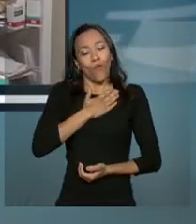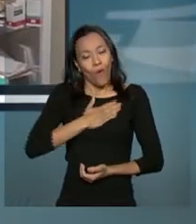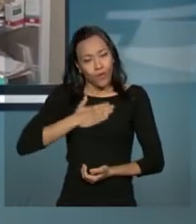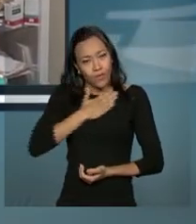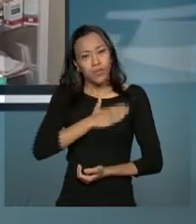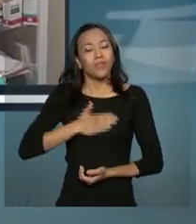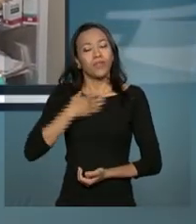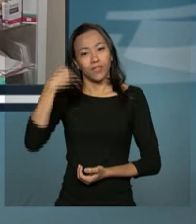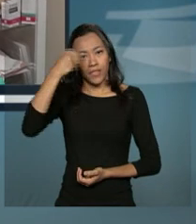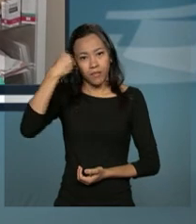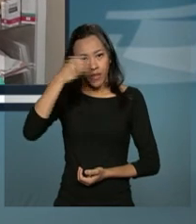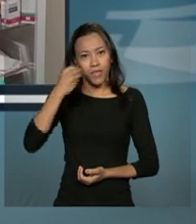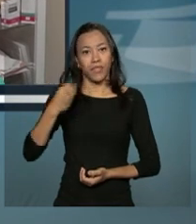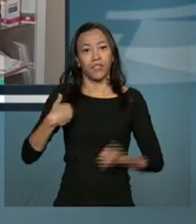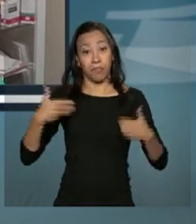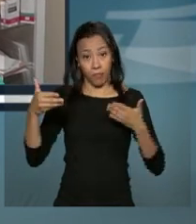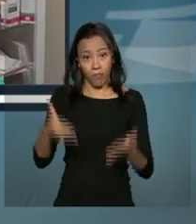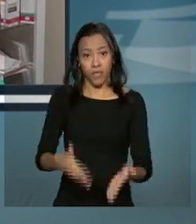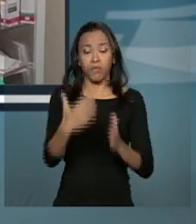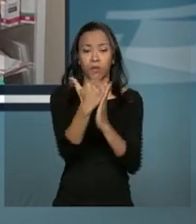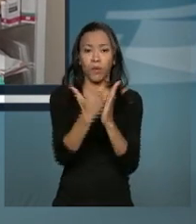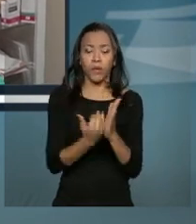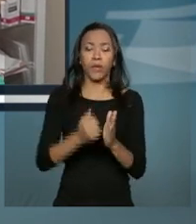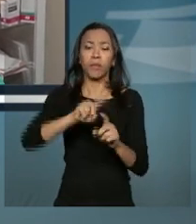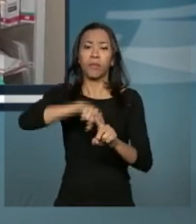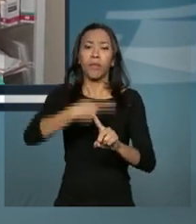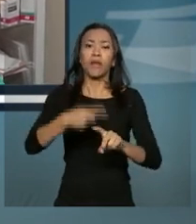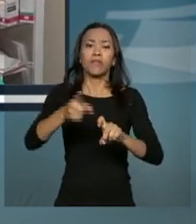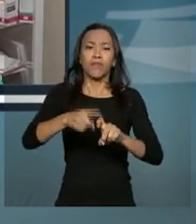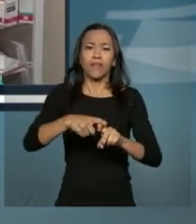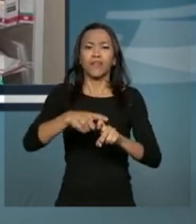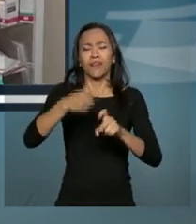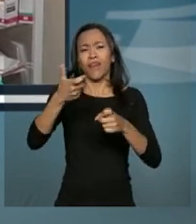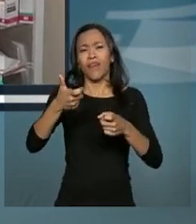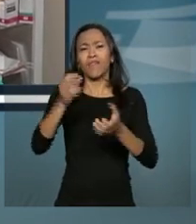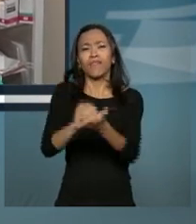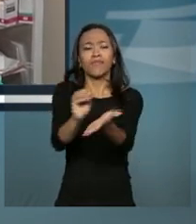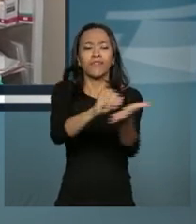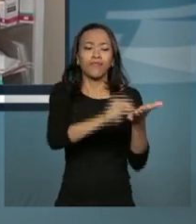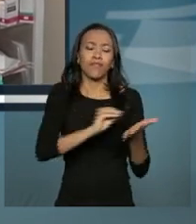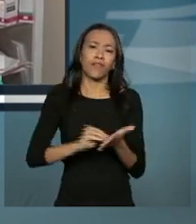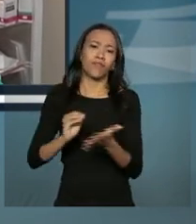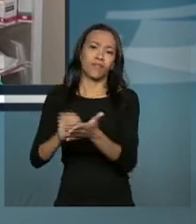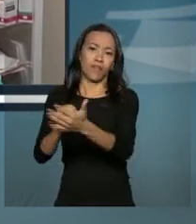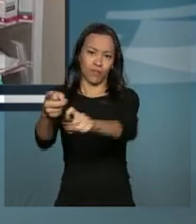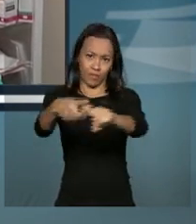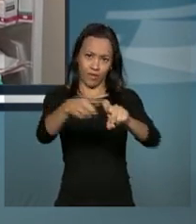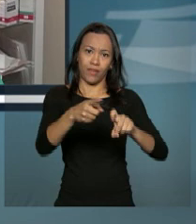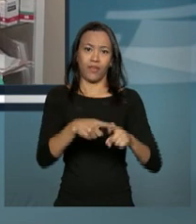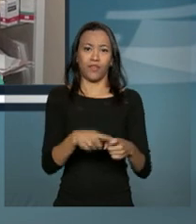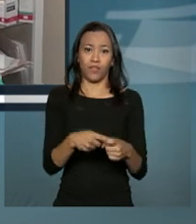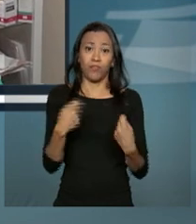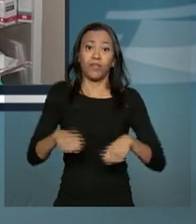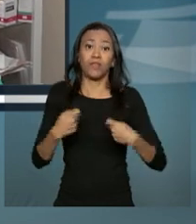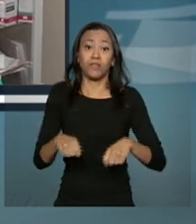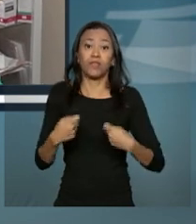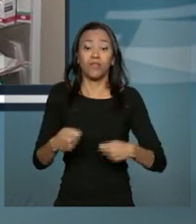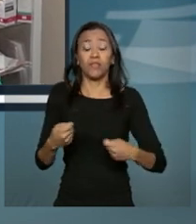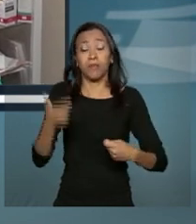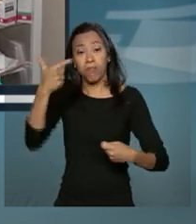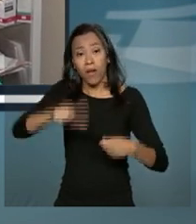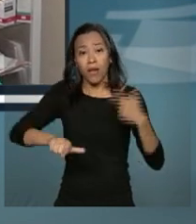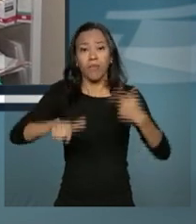de participar do Programa Mais Médicos, que é uma área muito carente, a área da atenção básica, uma área que necessita muito de